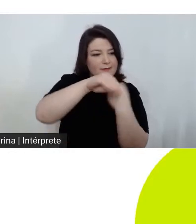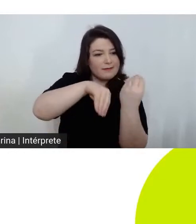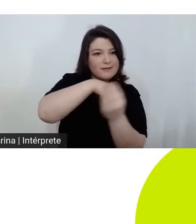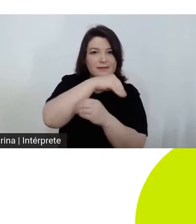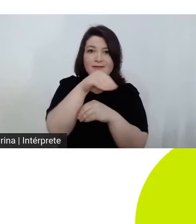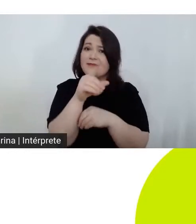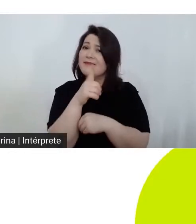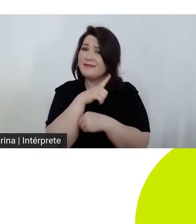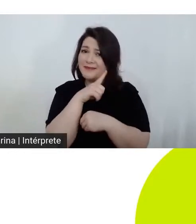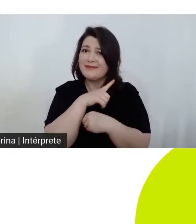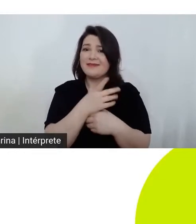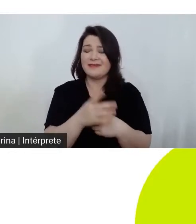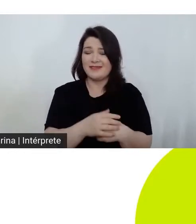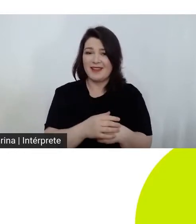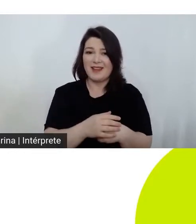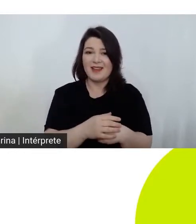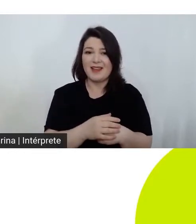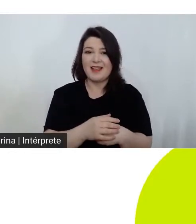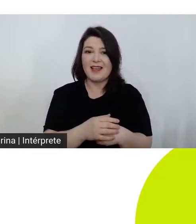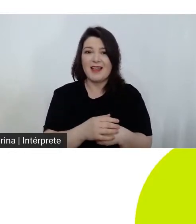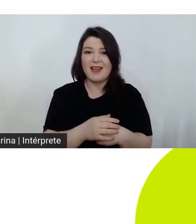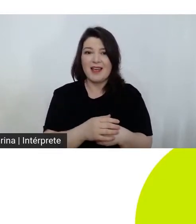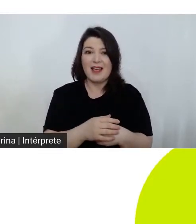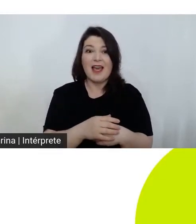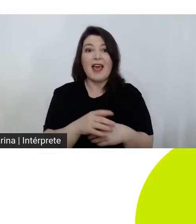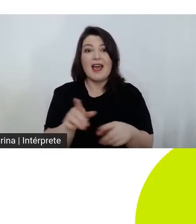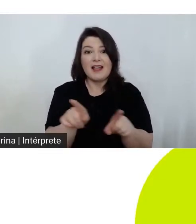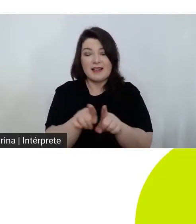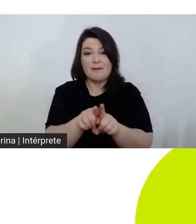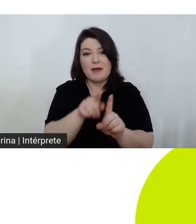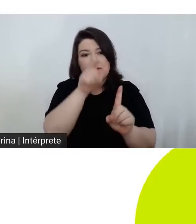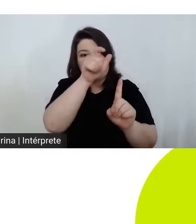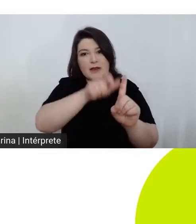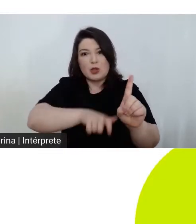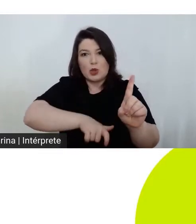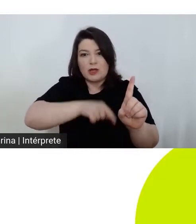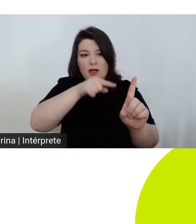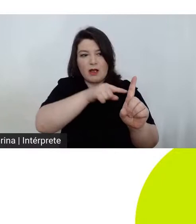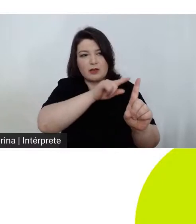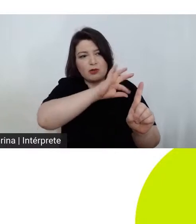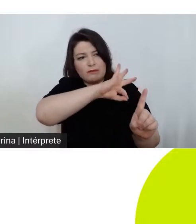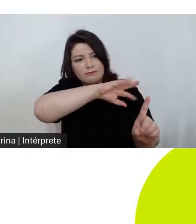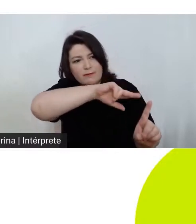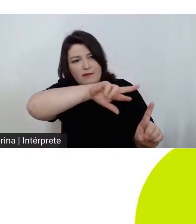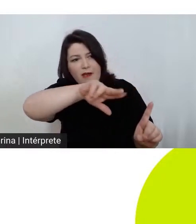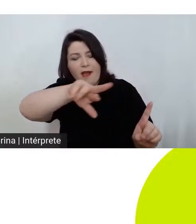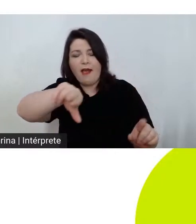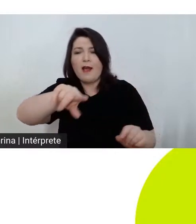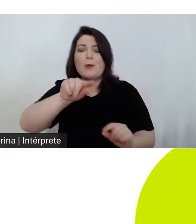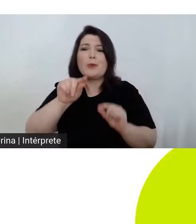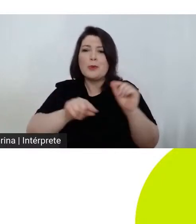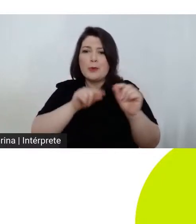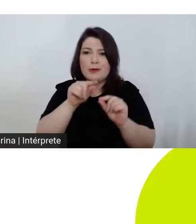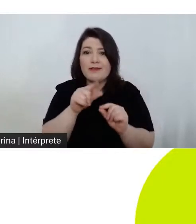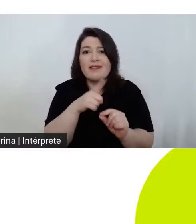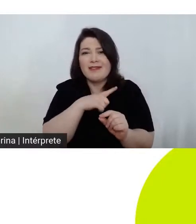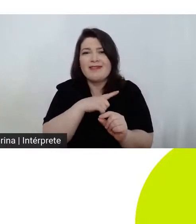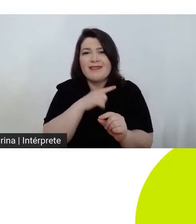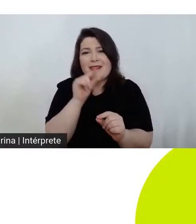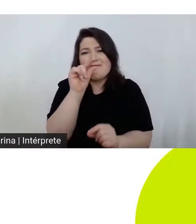que reduz todos os personagens a uma condição imensamente divertida